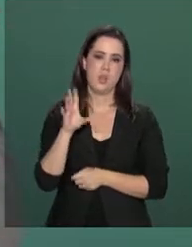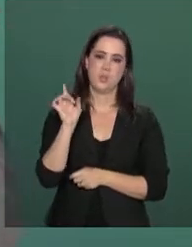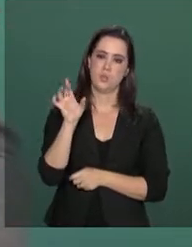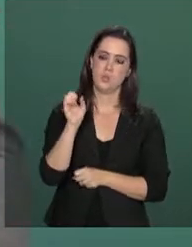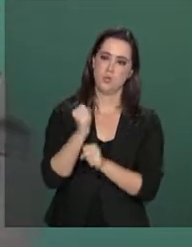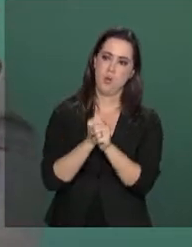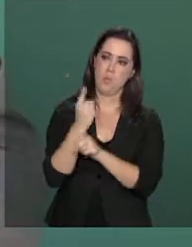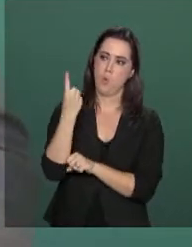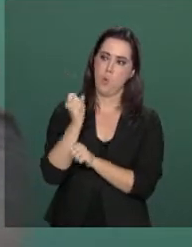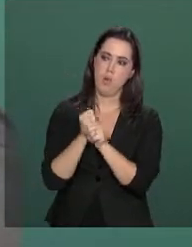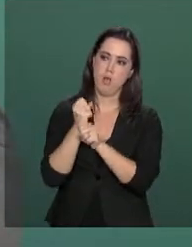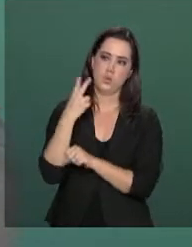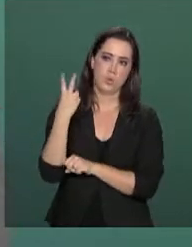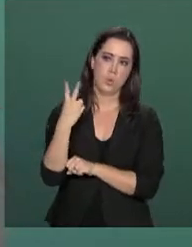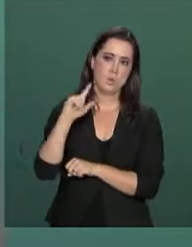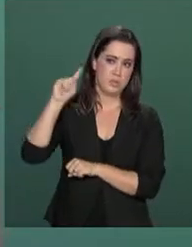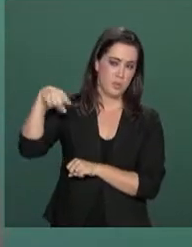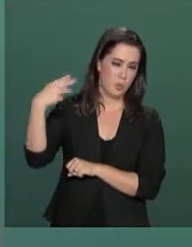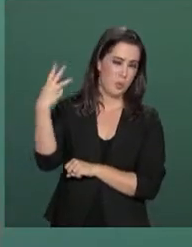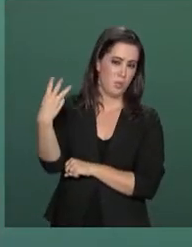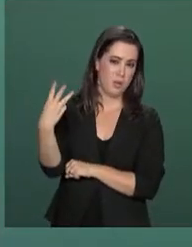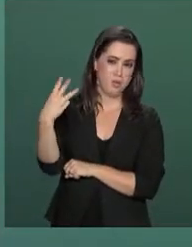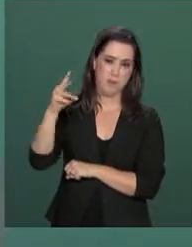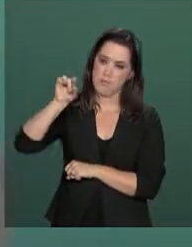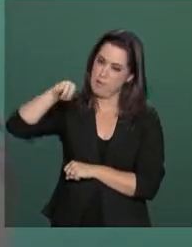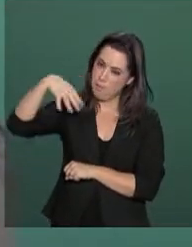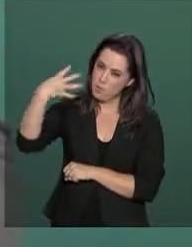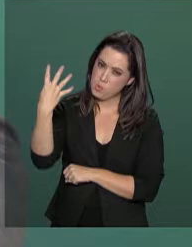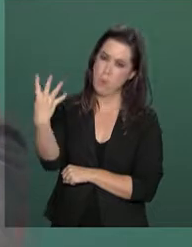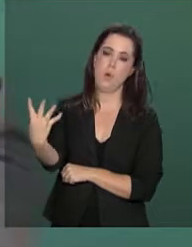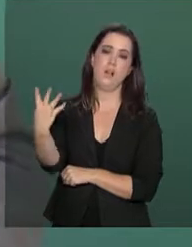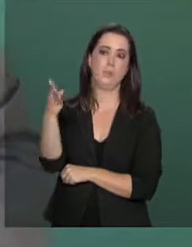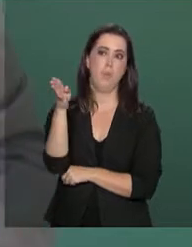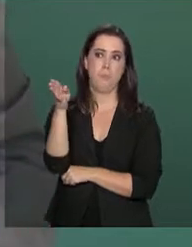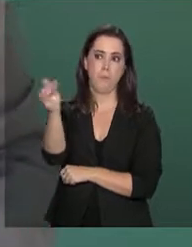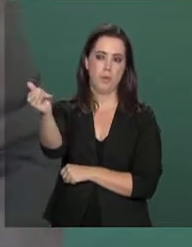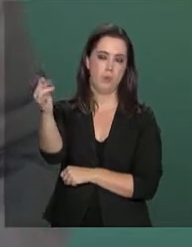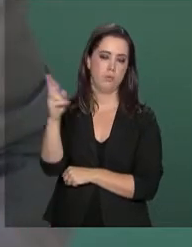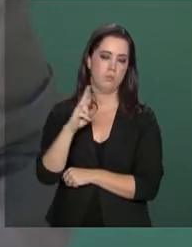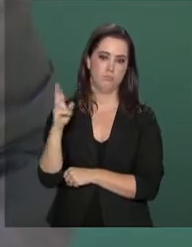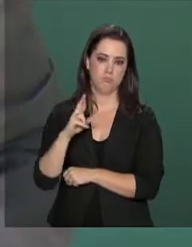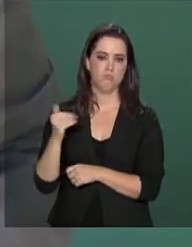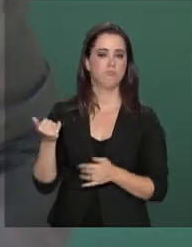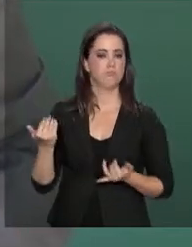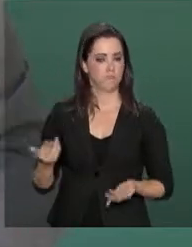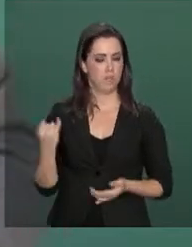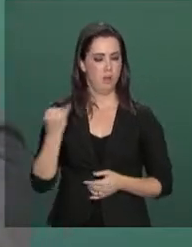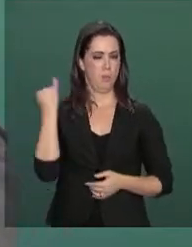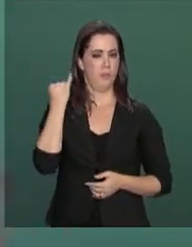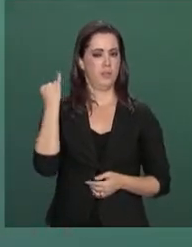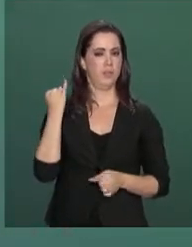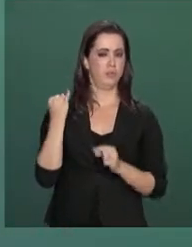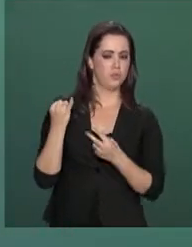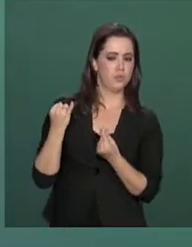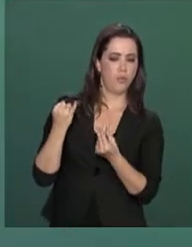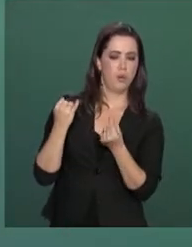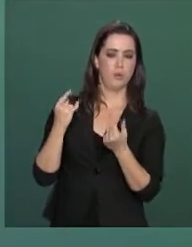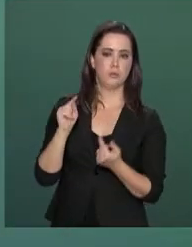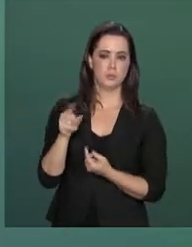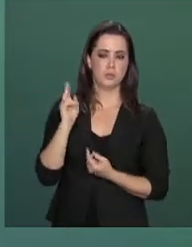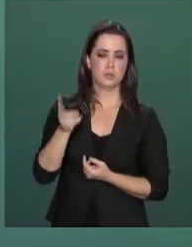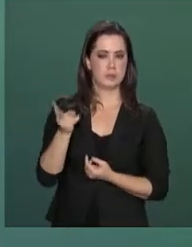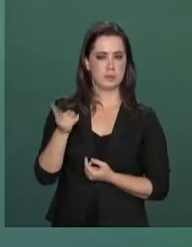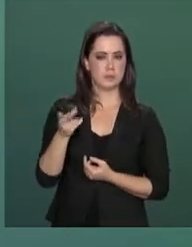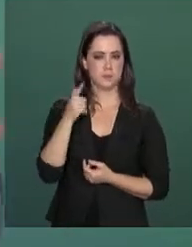serão 2. No ano seguinte serão 3 e um ano mais serão 4 bilhões de reais. Isso representa uma enorme e